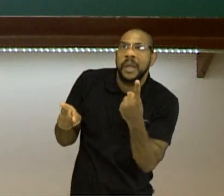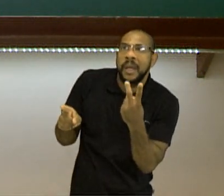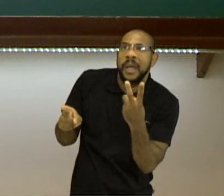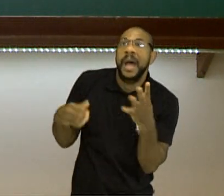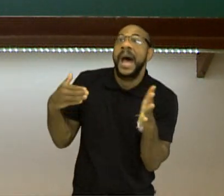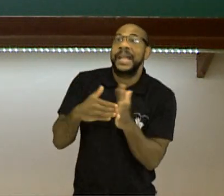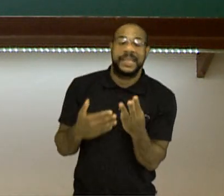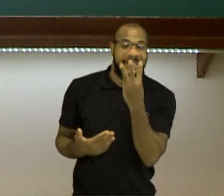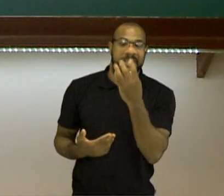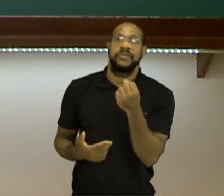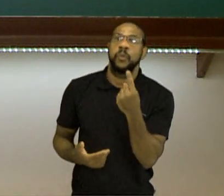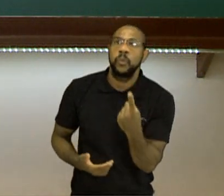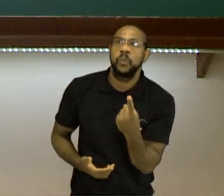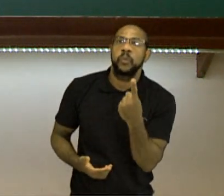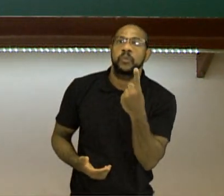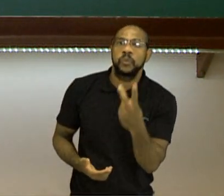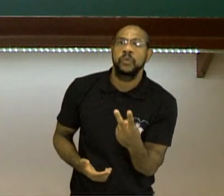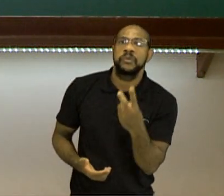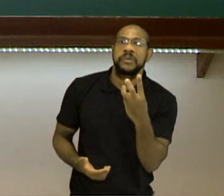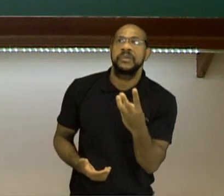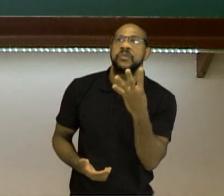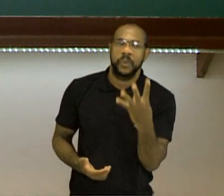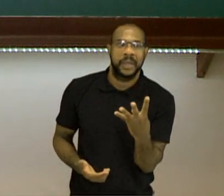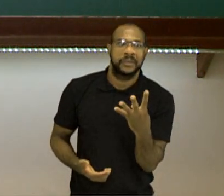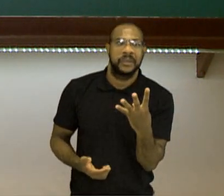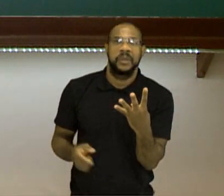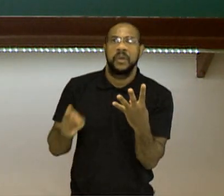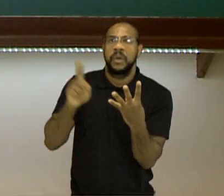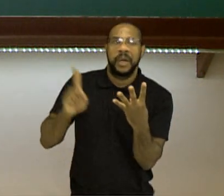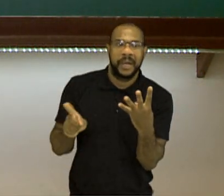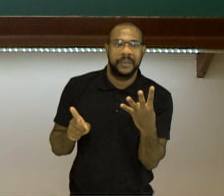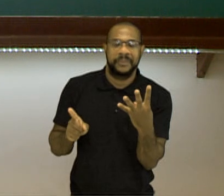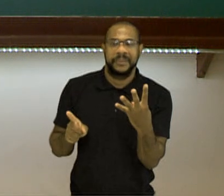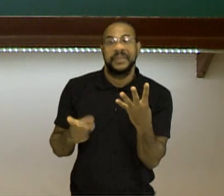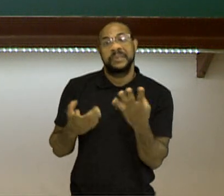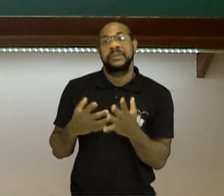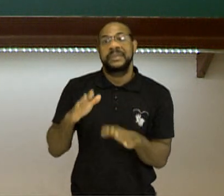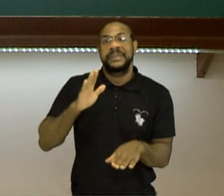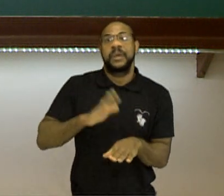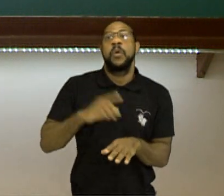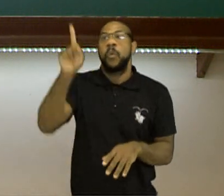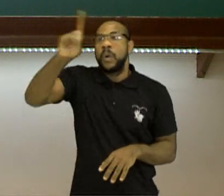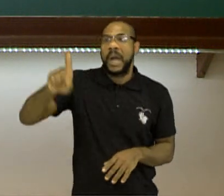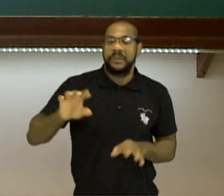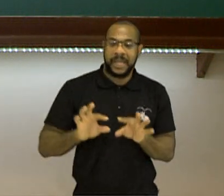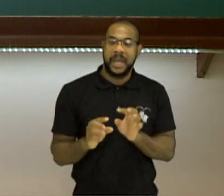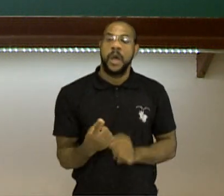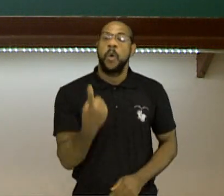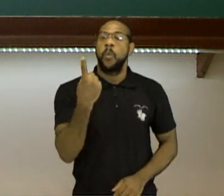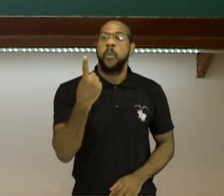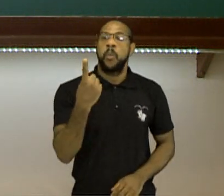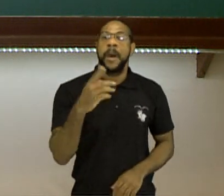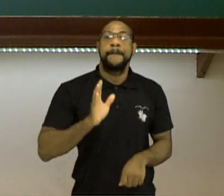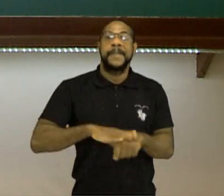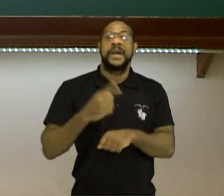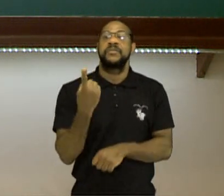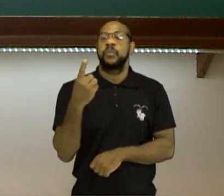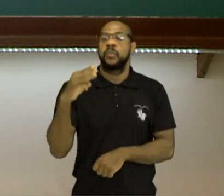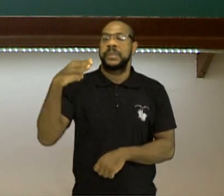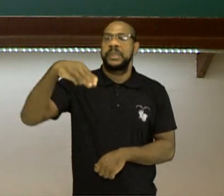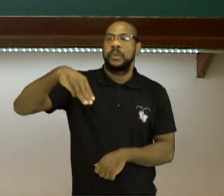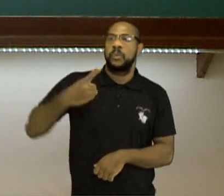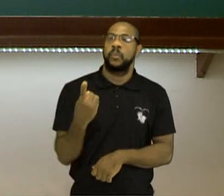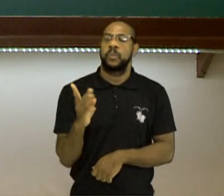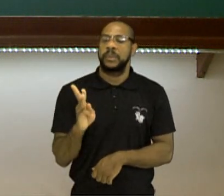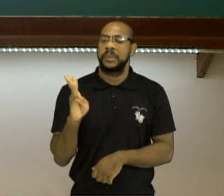dois, três, quatro. Se deu mais que três, o raio está a mais de um quilômetro de distância da pessoa. Então,